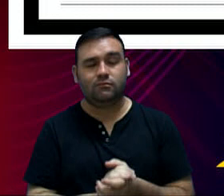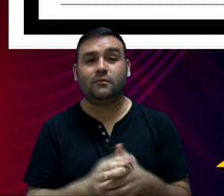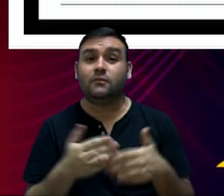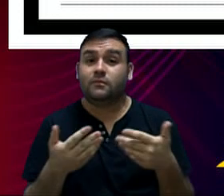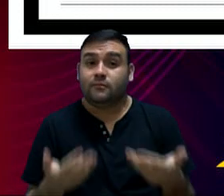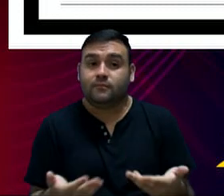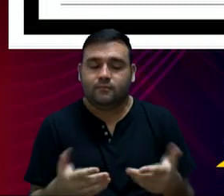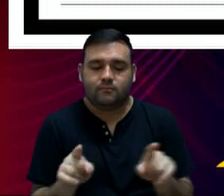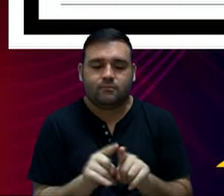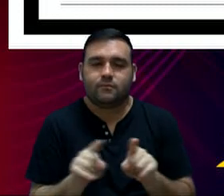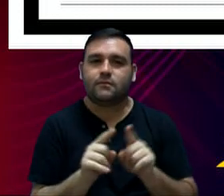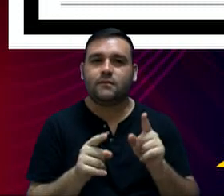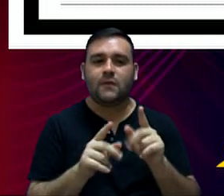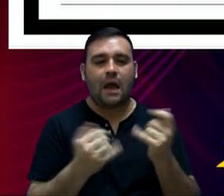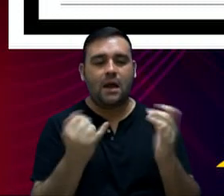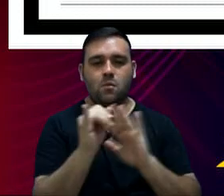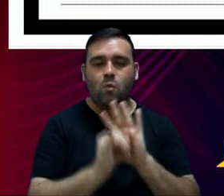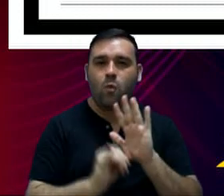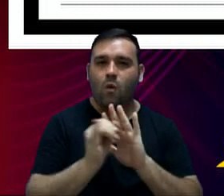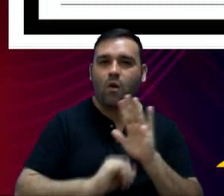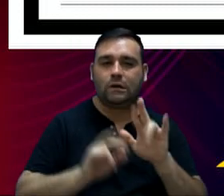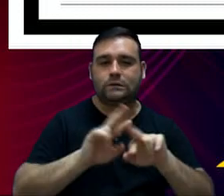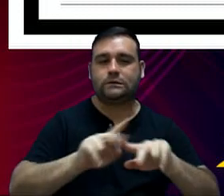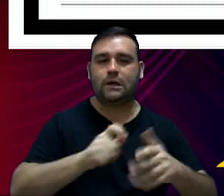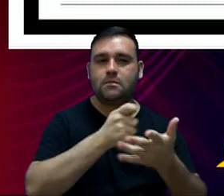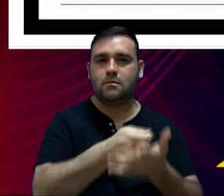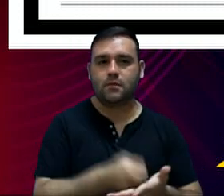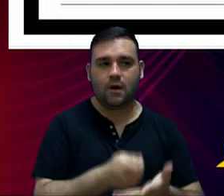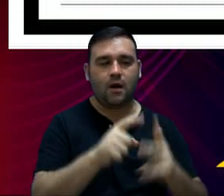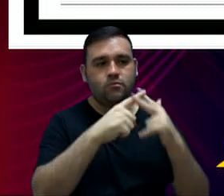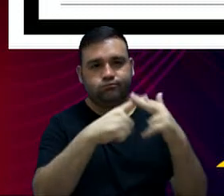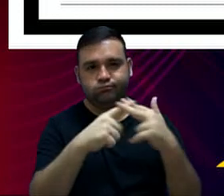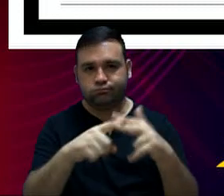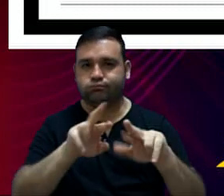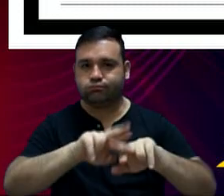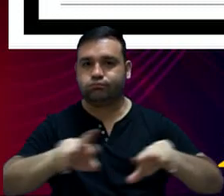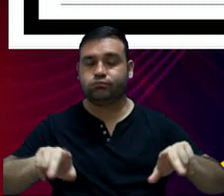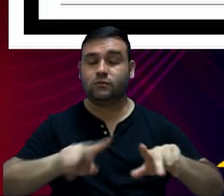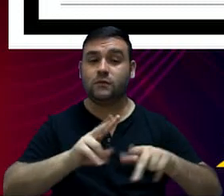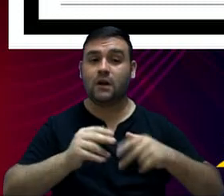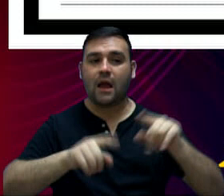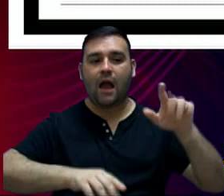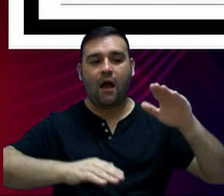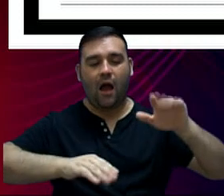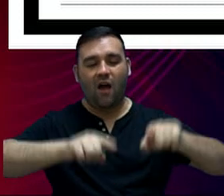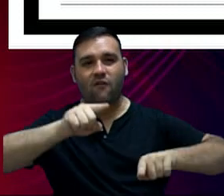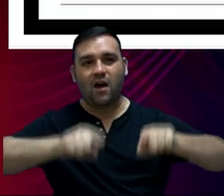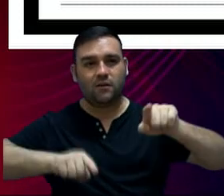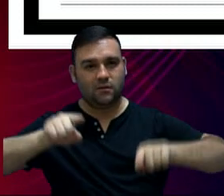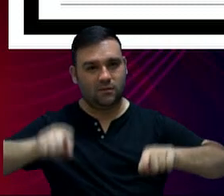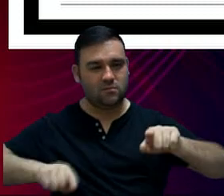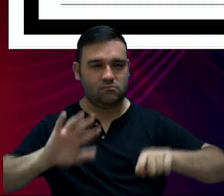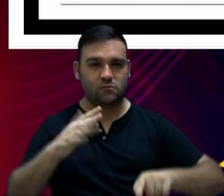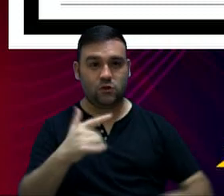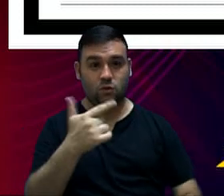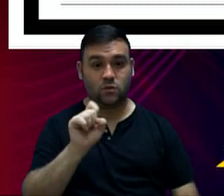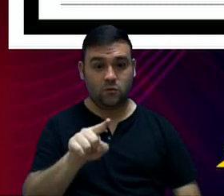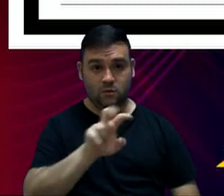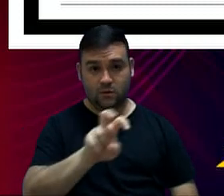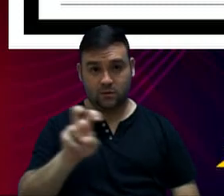resultado desse grupo de impostos, taxas e contribuição de melhoria, variação nominal da ordem de 2